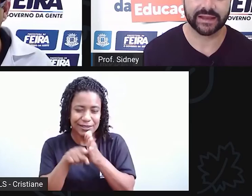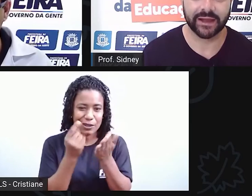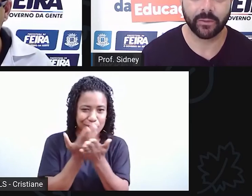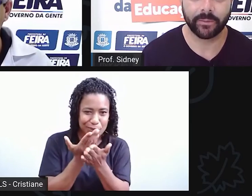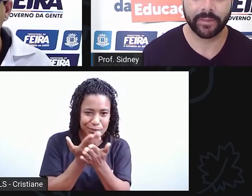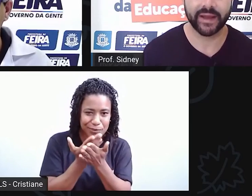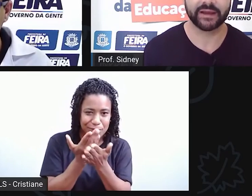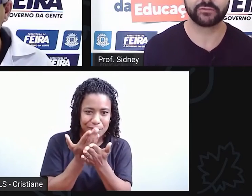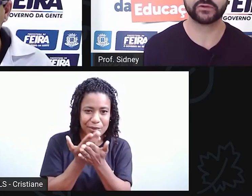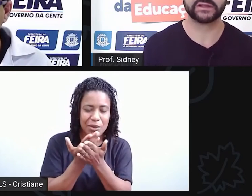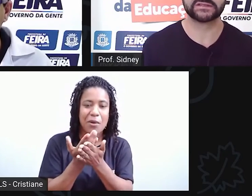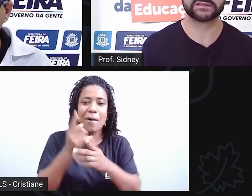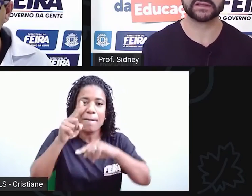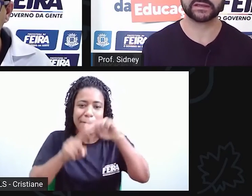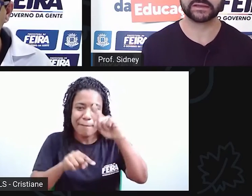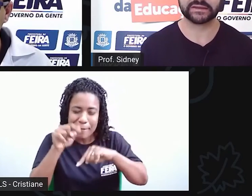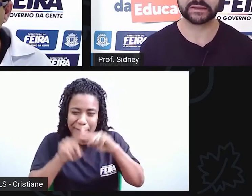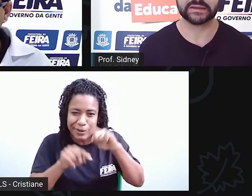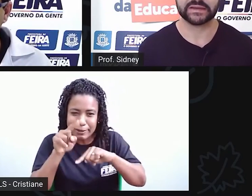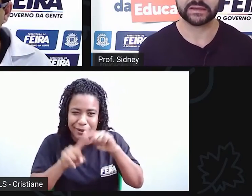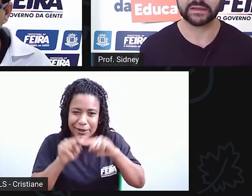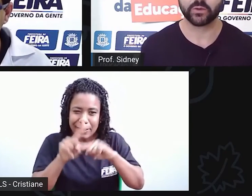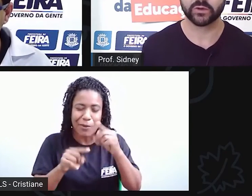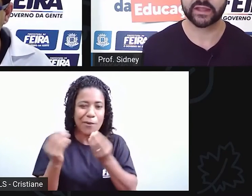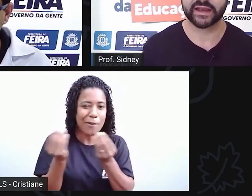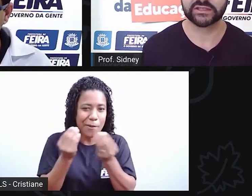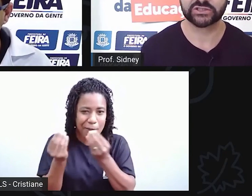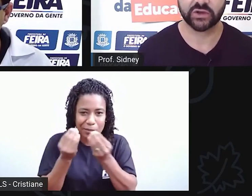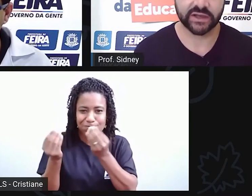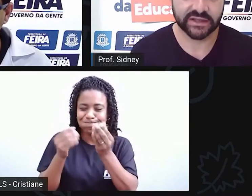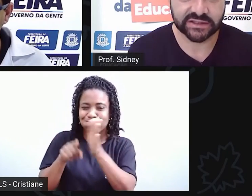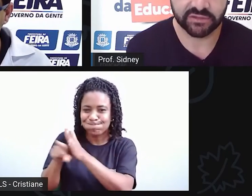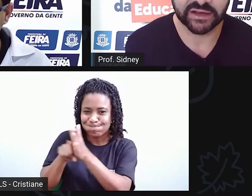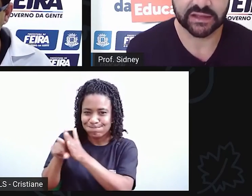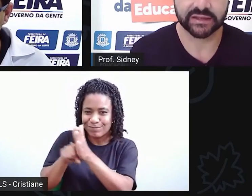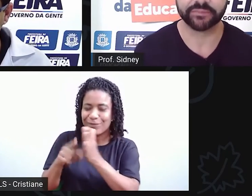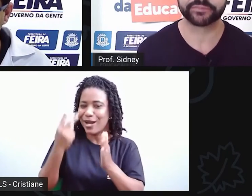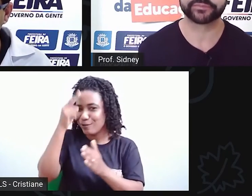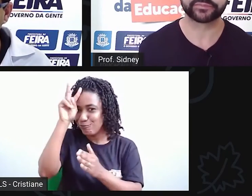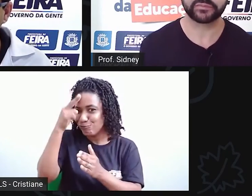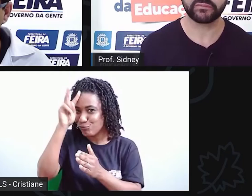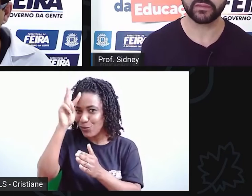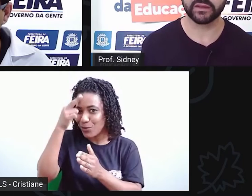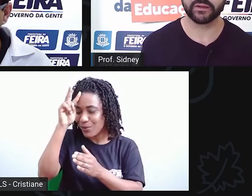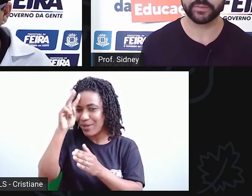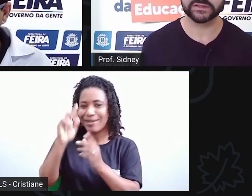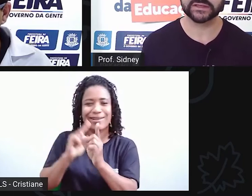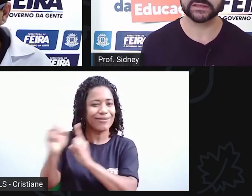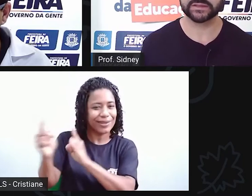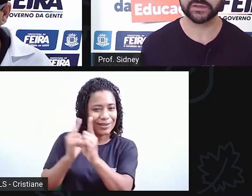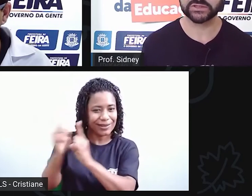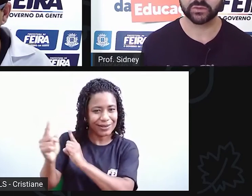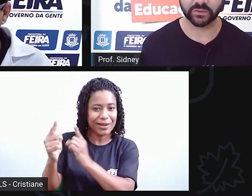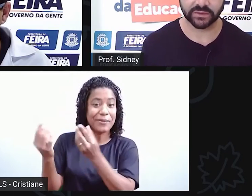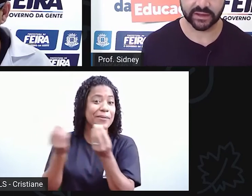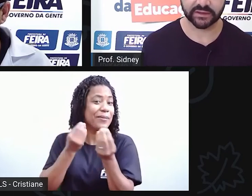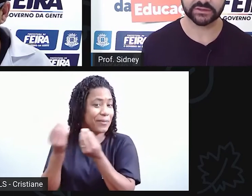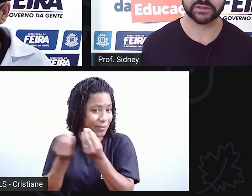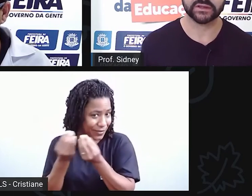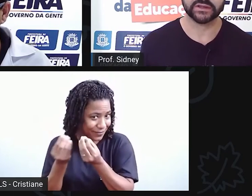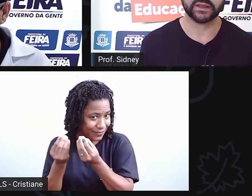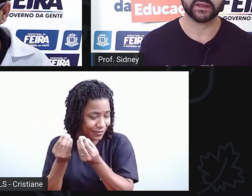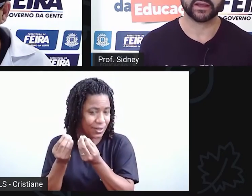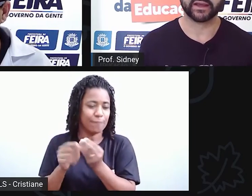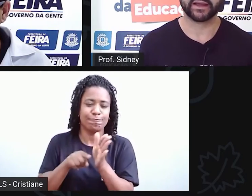material para fornecer e contar a história dessa avenida? Uma pesquisa me indicou, né?